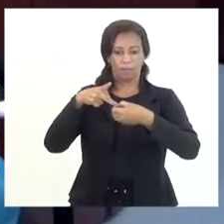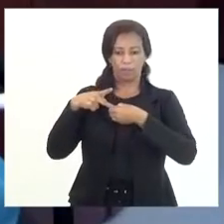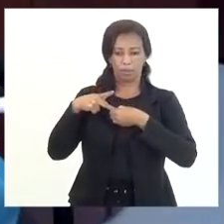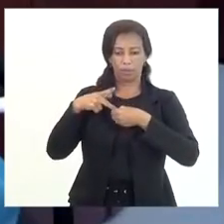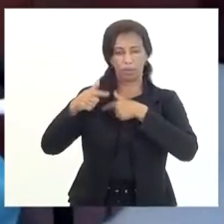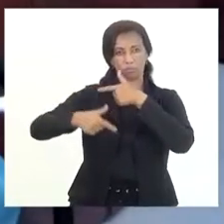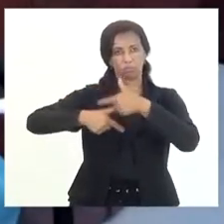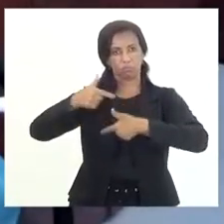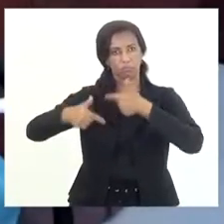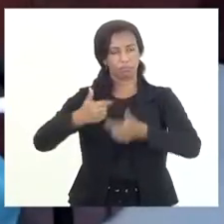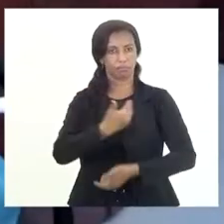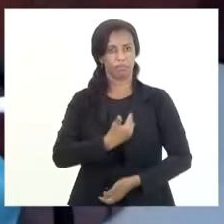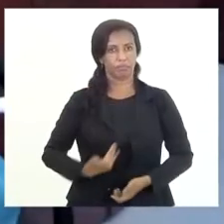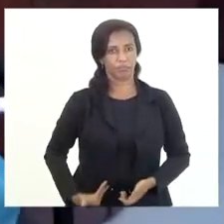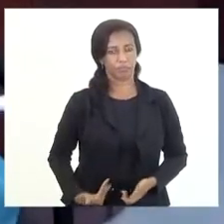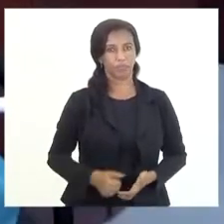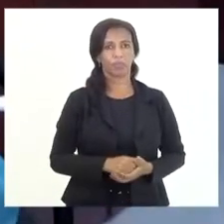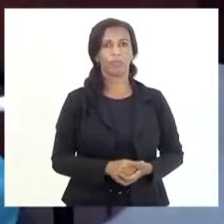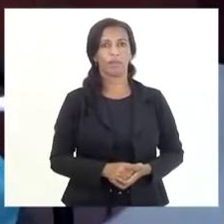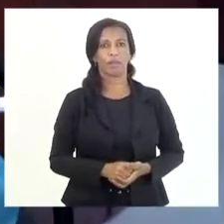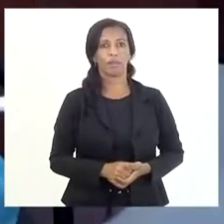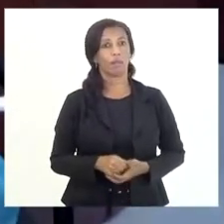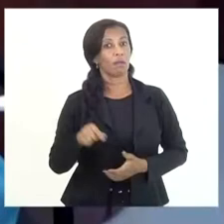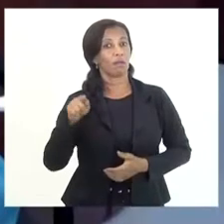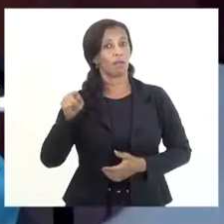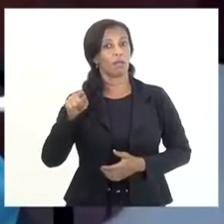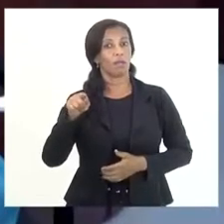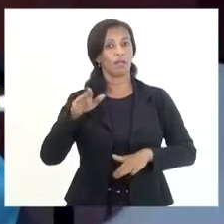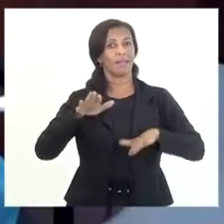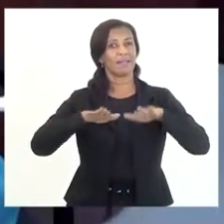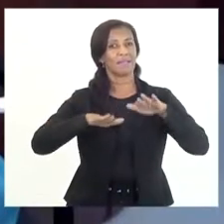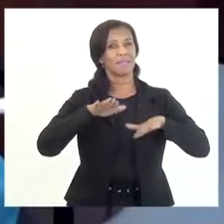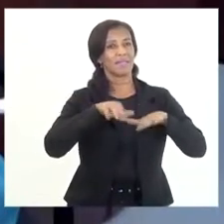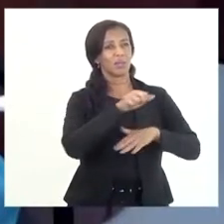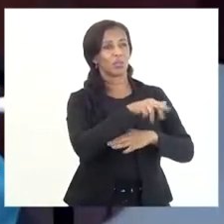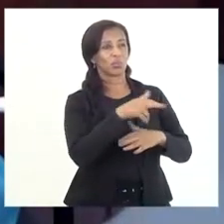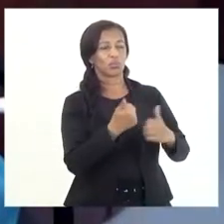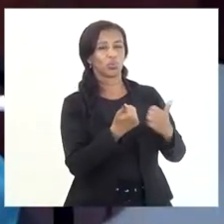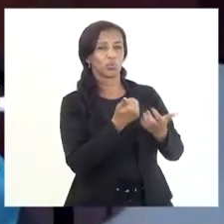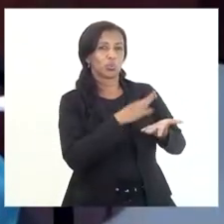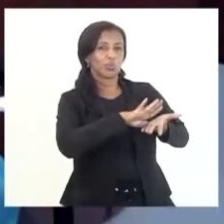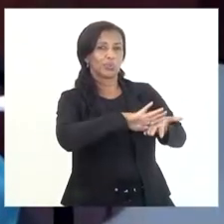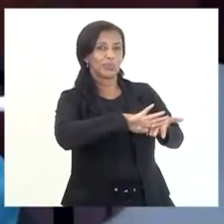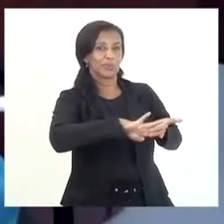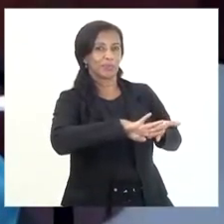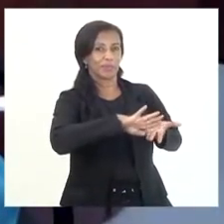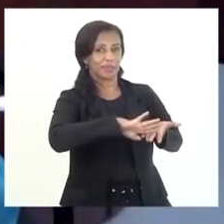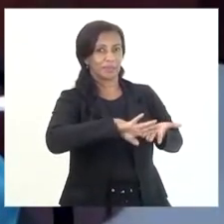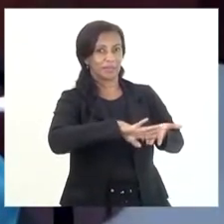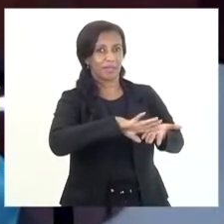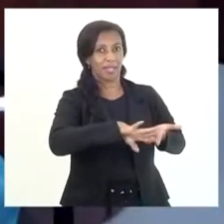serviços públicos, que ela era meio subsidiária, residual, digamos assim.